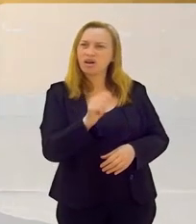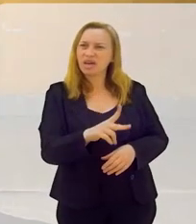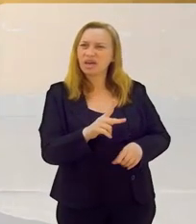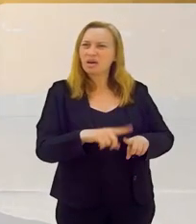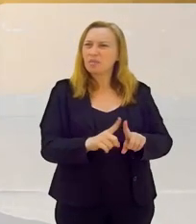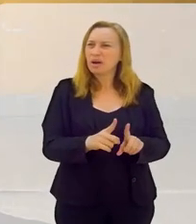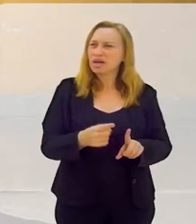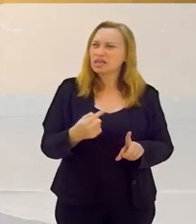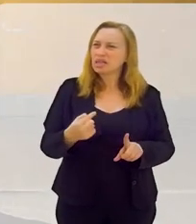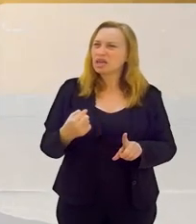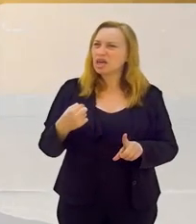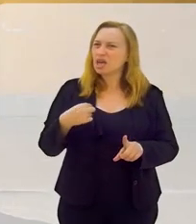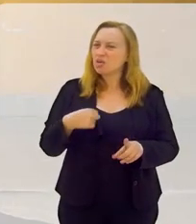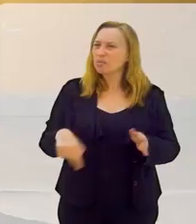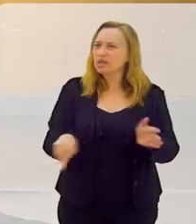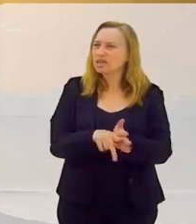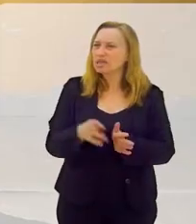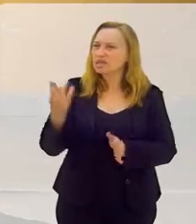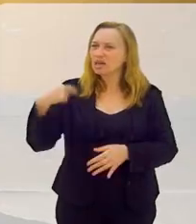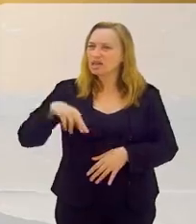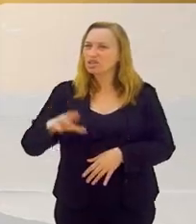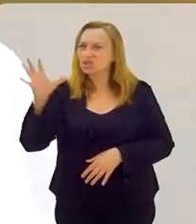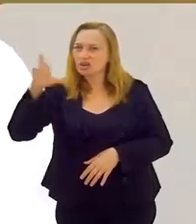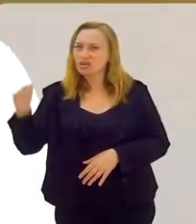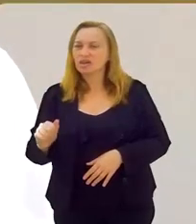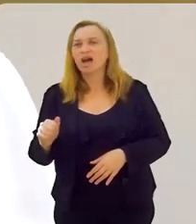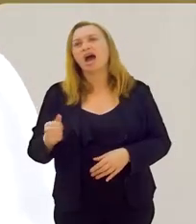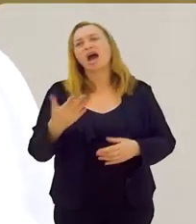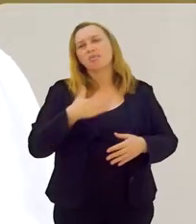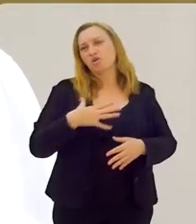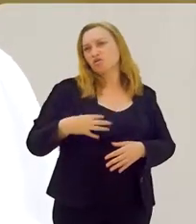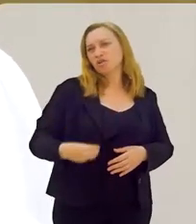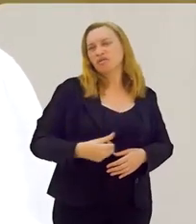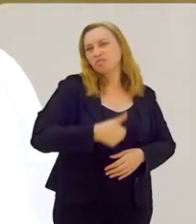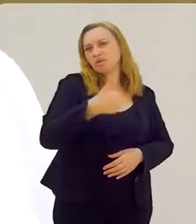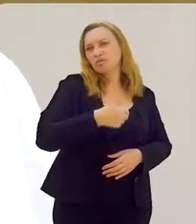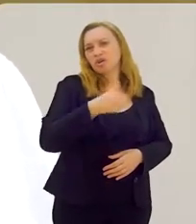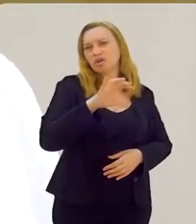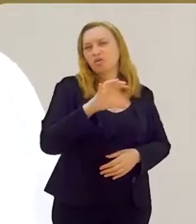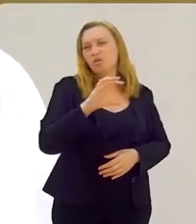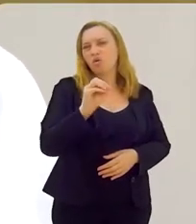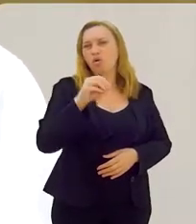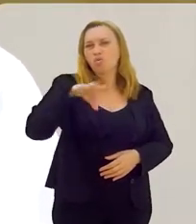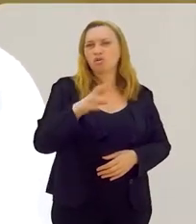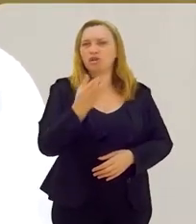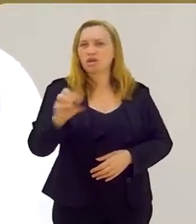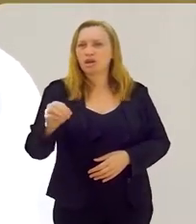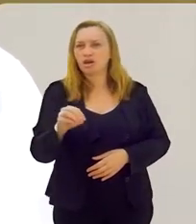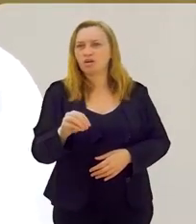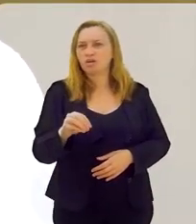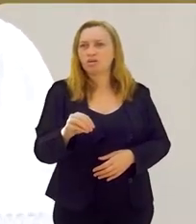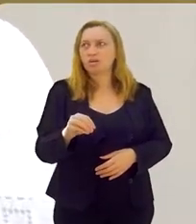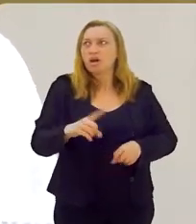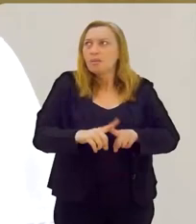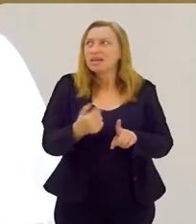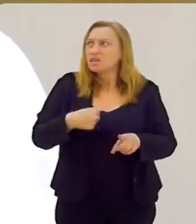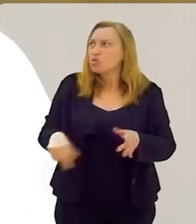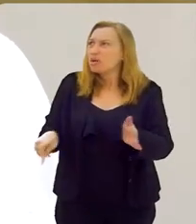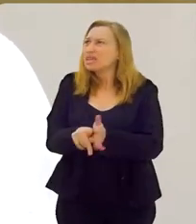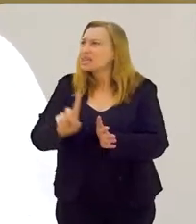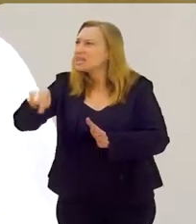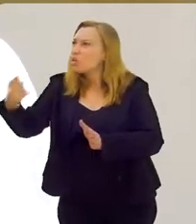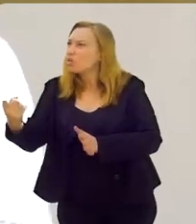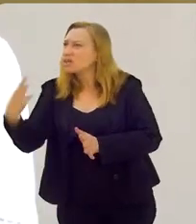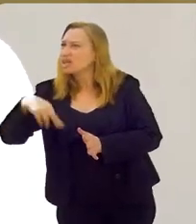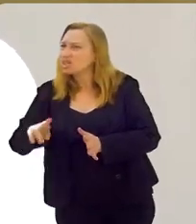ok, mas aí eu sou de matrizes africanas. Ah, meu filho vai fazer primeira comunhão, vai fazer catecismo, vai não sei o quê. Se eu sou de